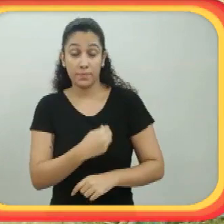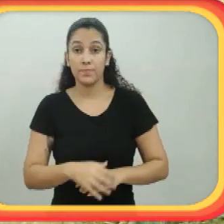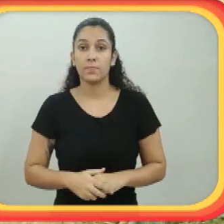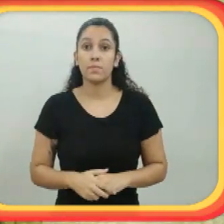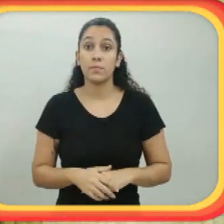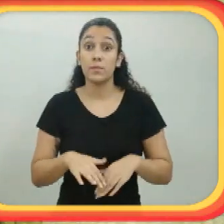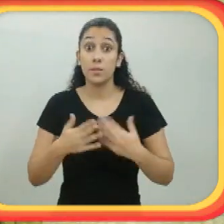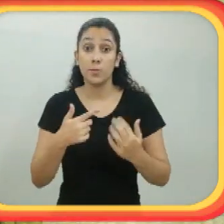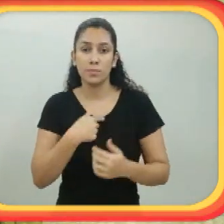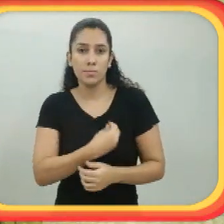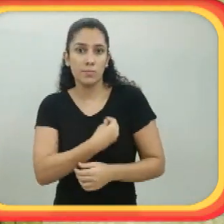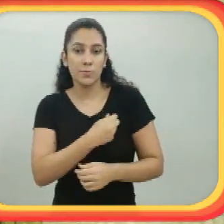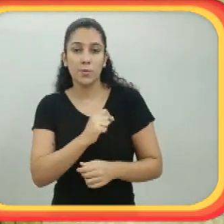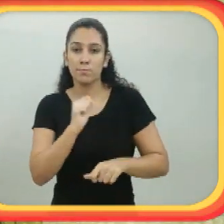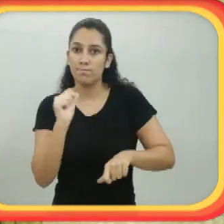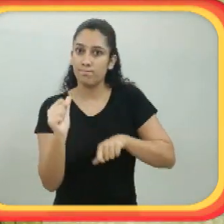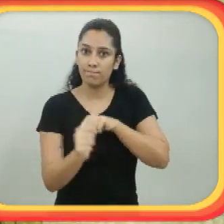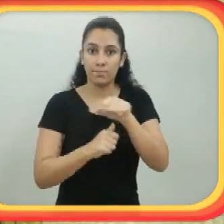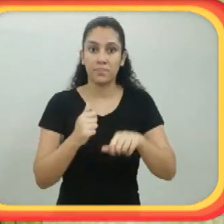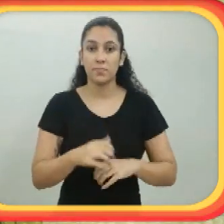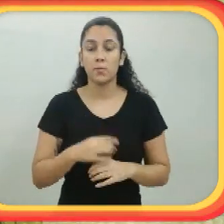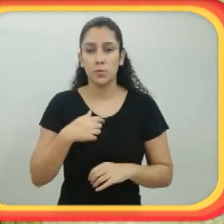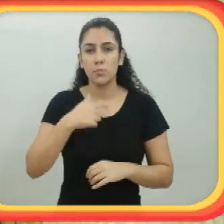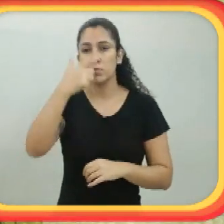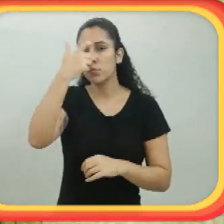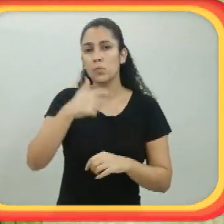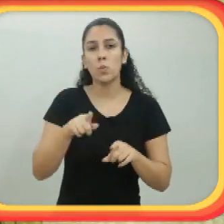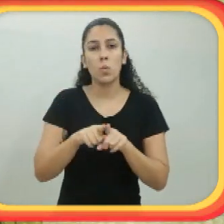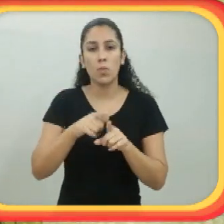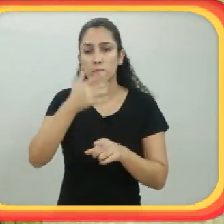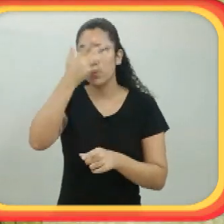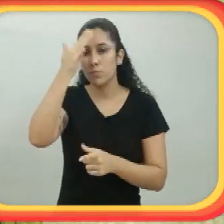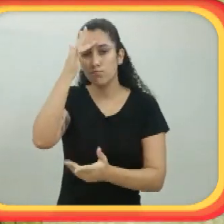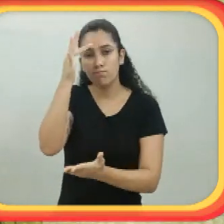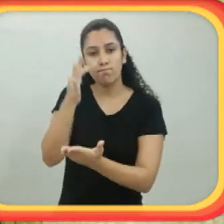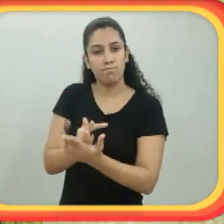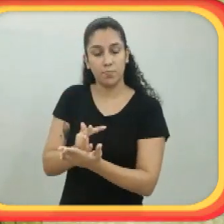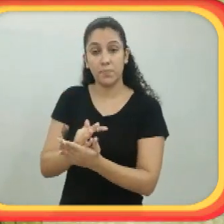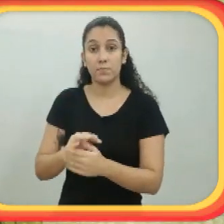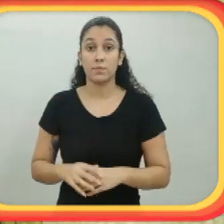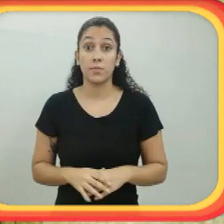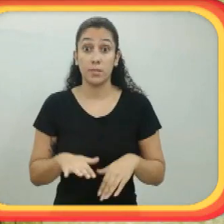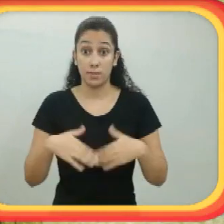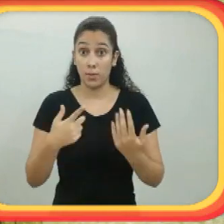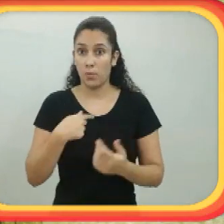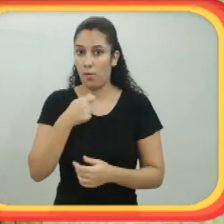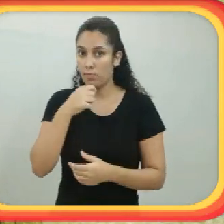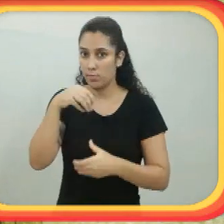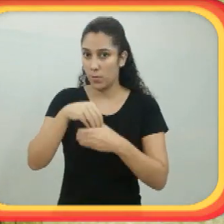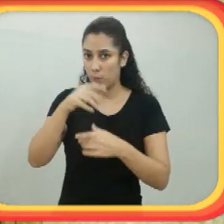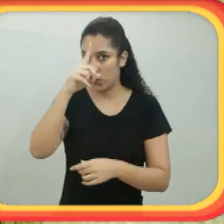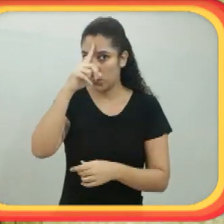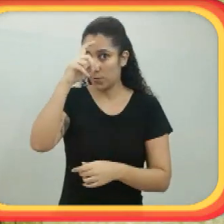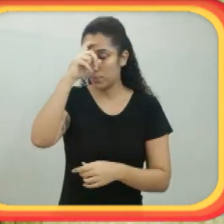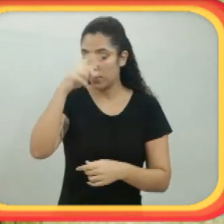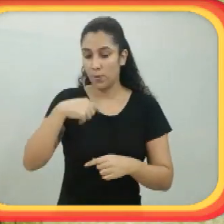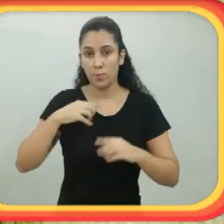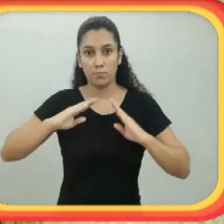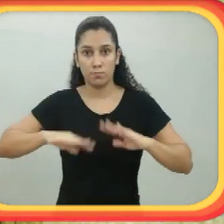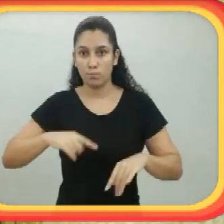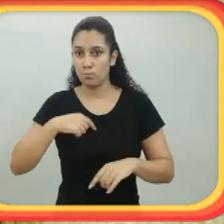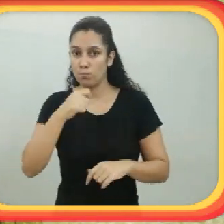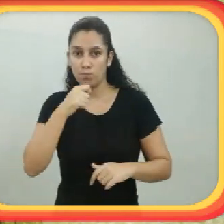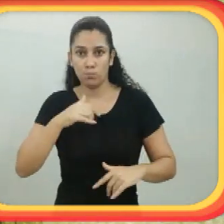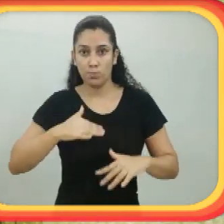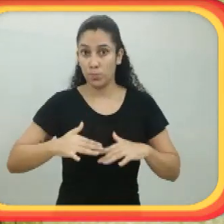sofrimento. A minha família chorava e eu consolava eles. Então acho que nesse momento eu sabia,